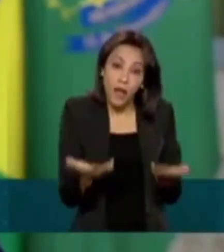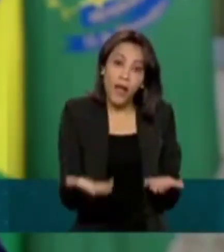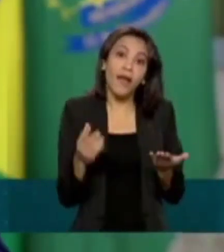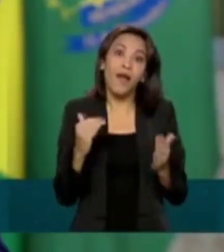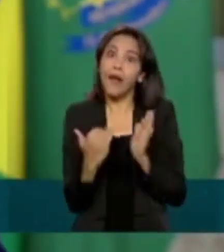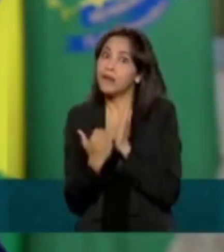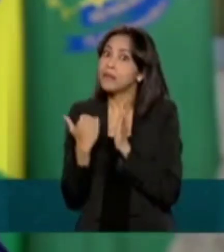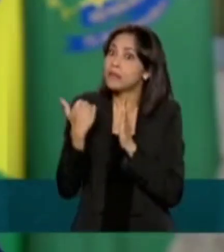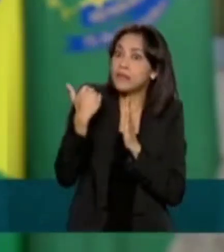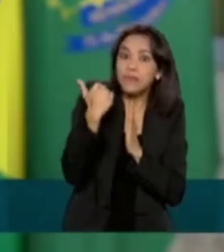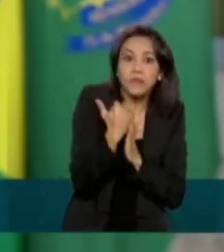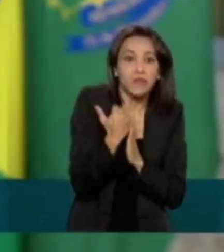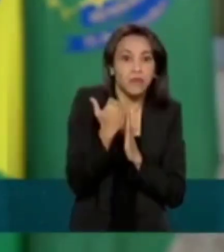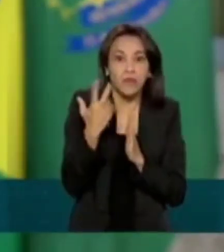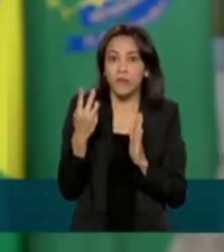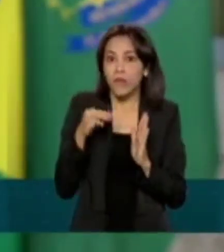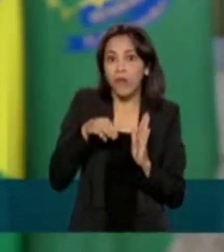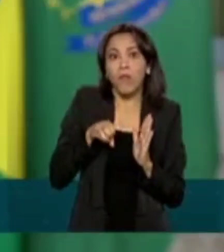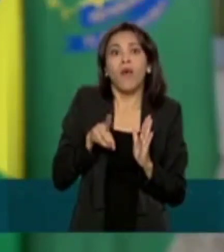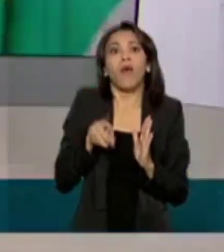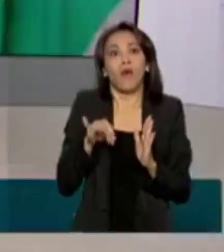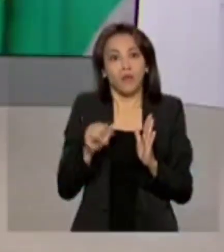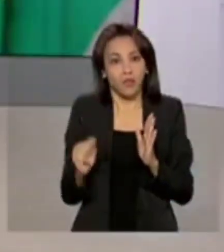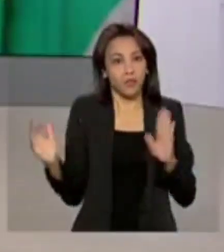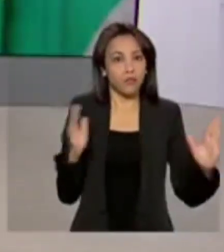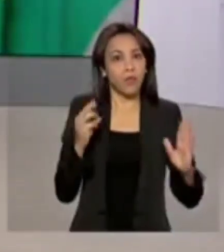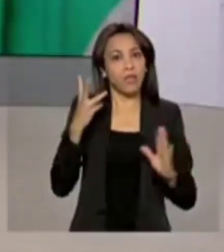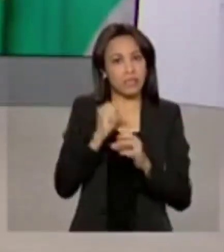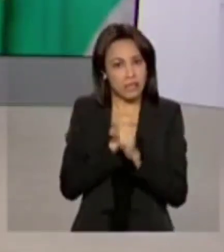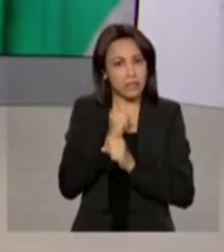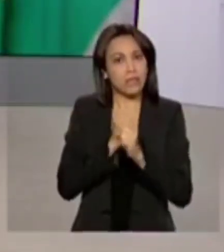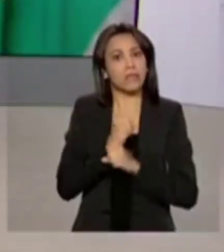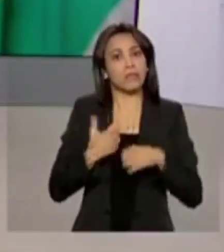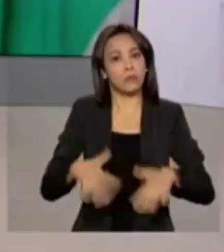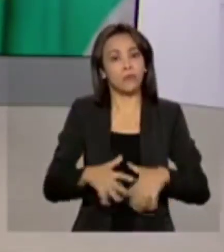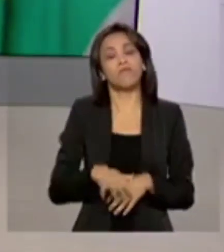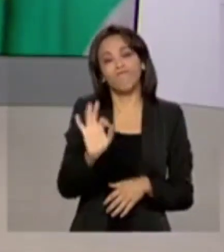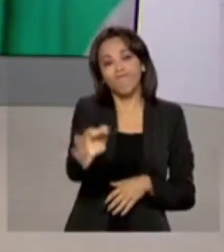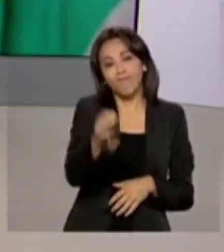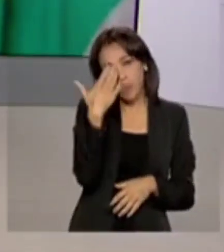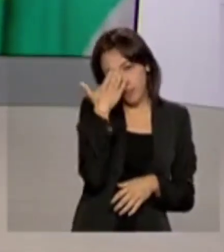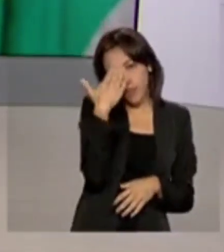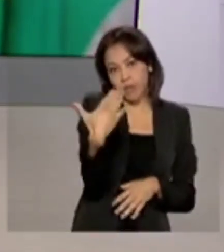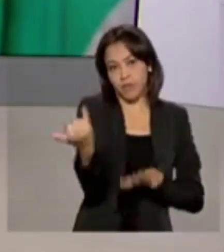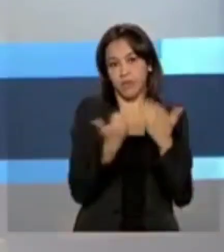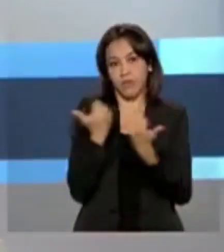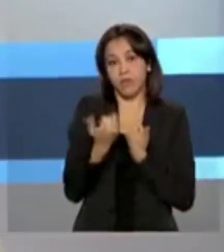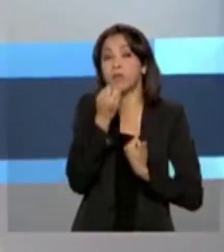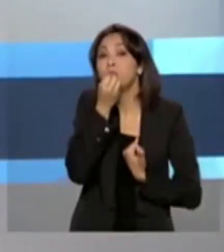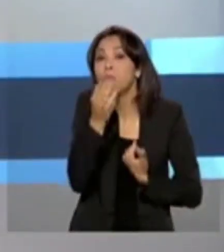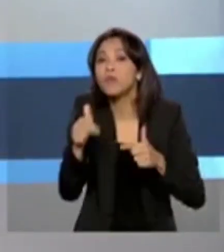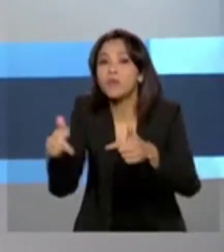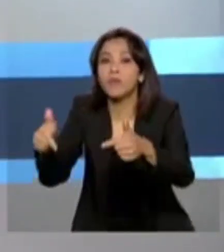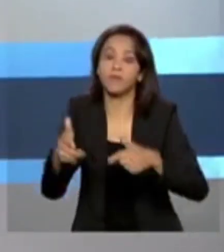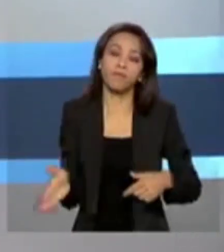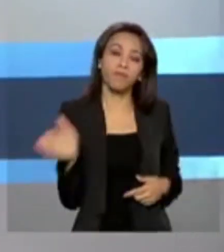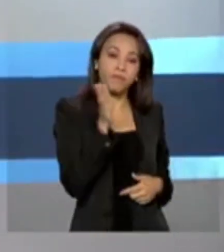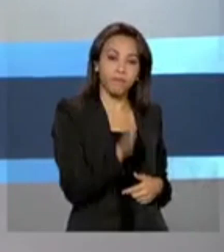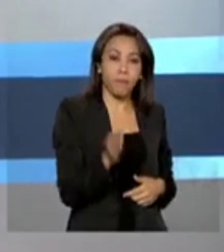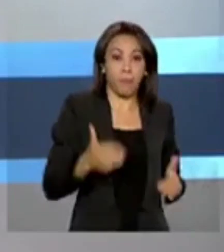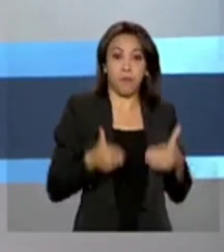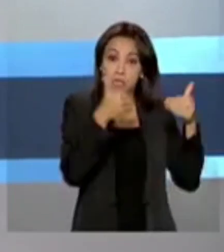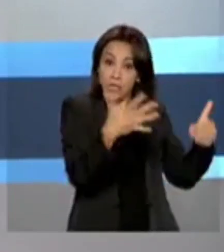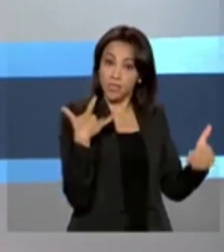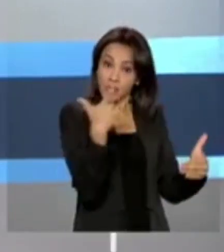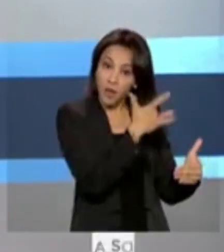acima da média dos últimos 30 anos. Renata, com você. Tá certo, Glauco. Muito obrigada pelas suas informações. Bom trabalho. E olha, o Ministério da